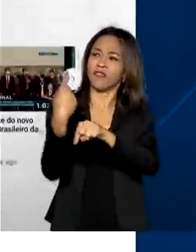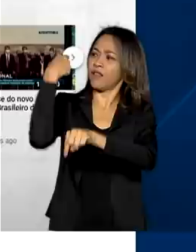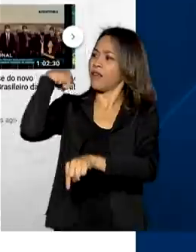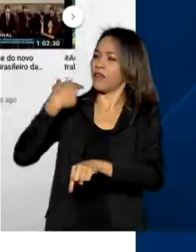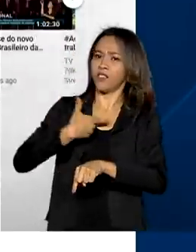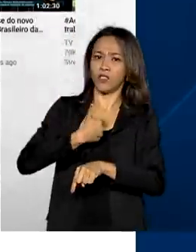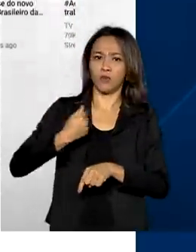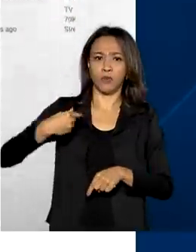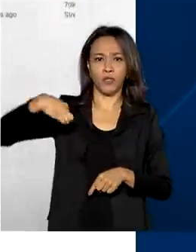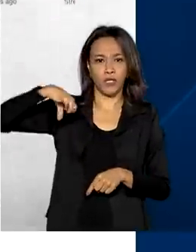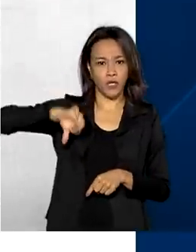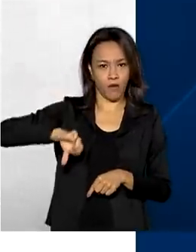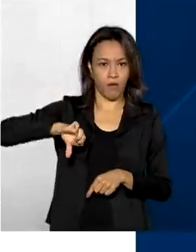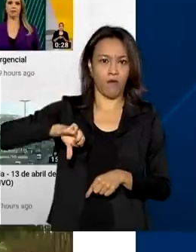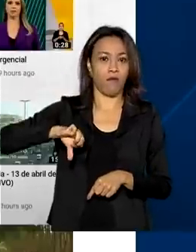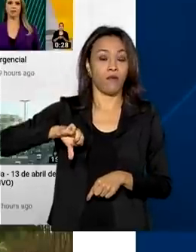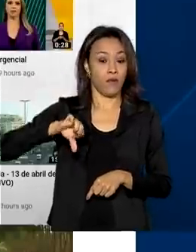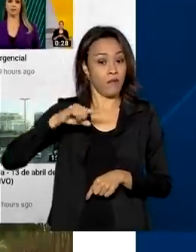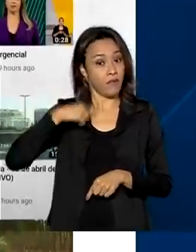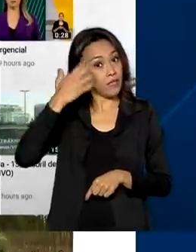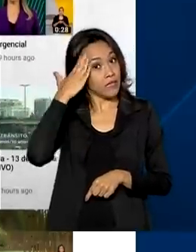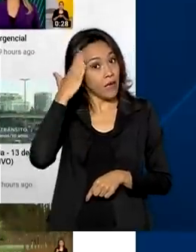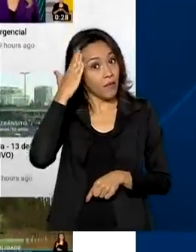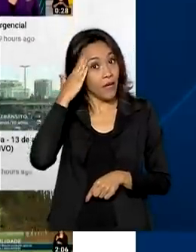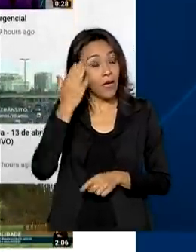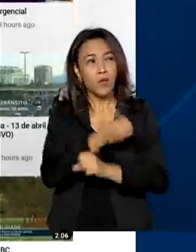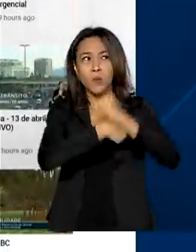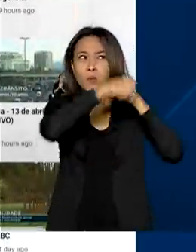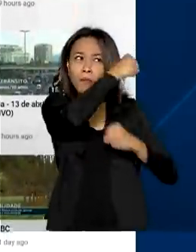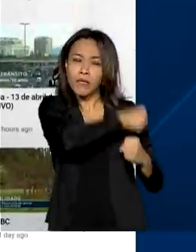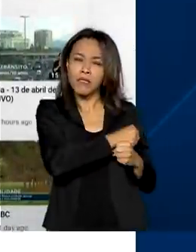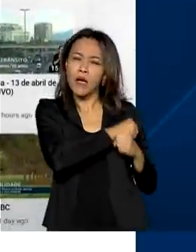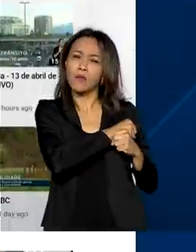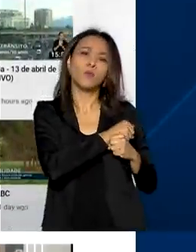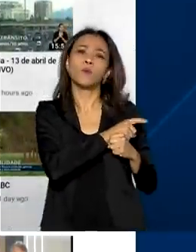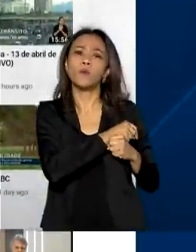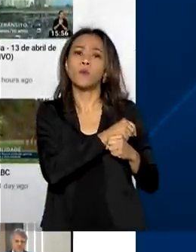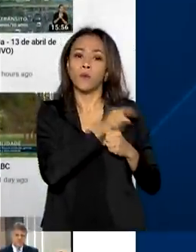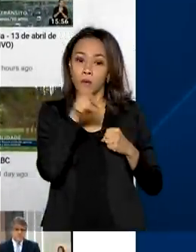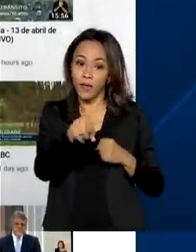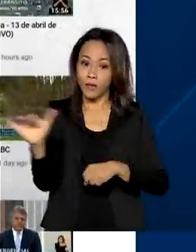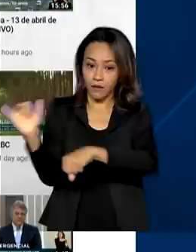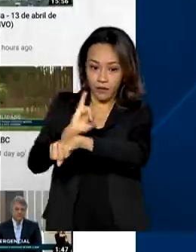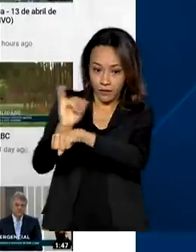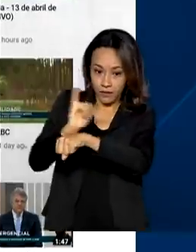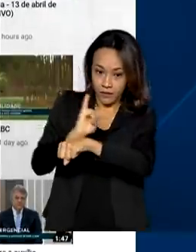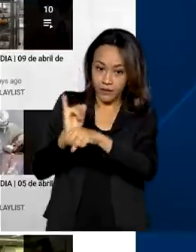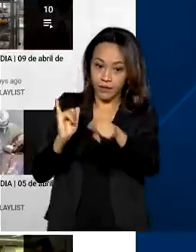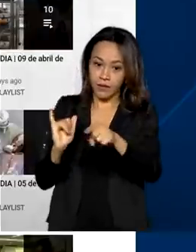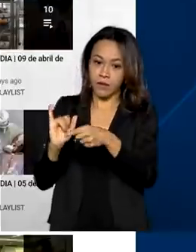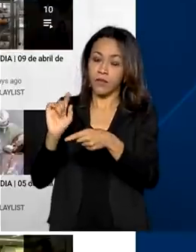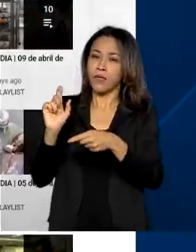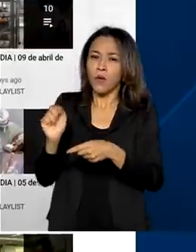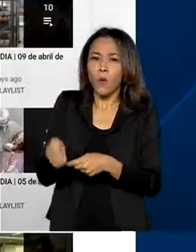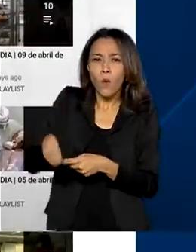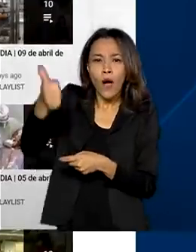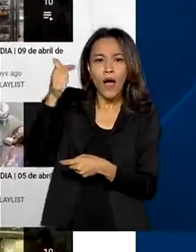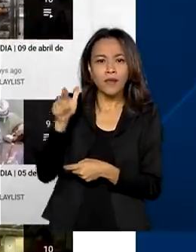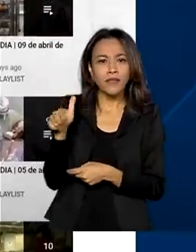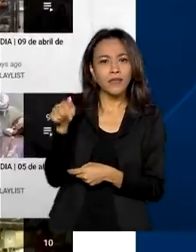Para se ter uma ideia, em todo o ano passado, o canal da TV Brasil Gov registrou quase